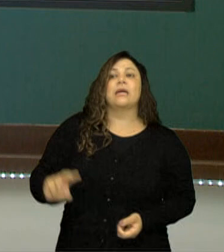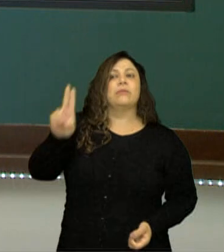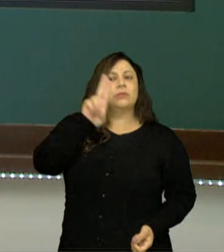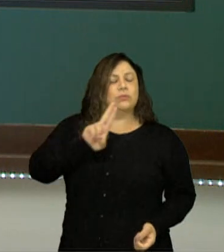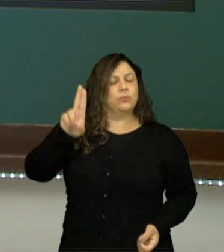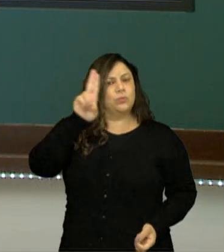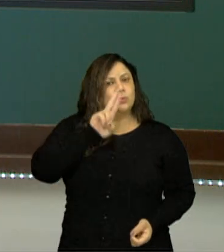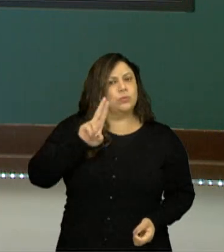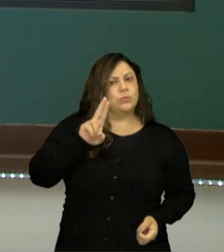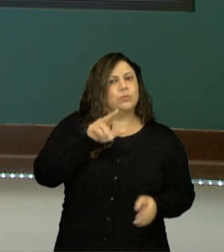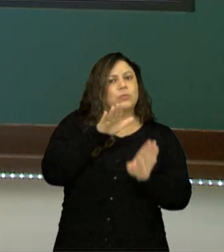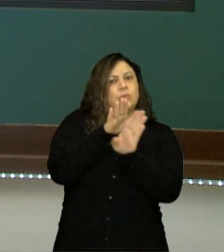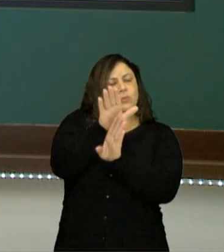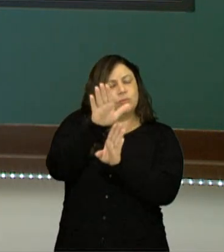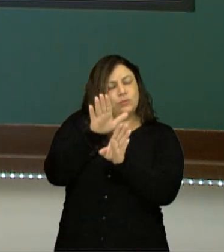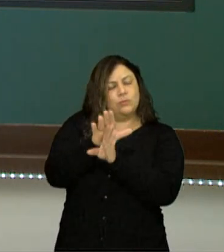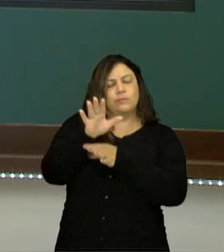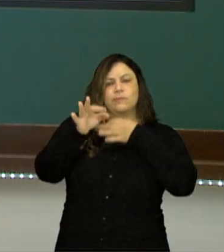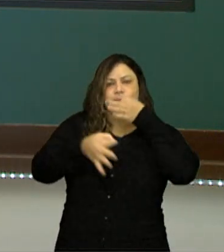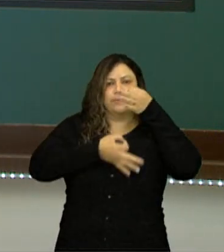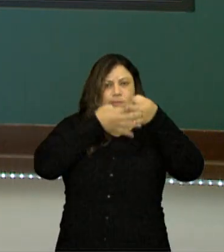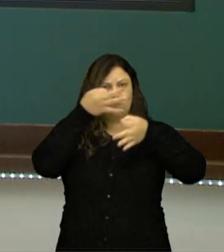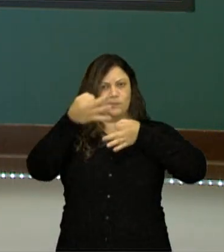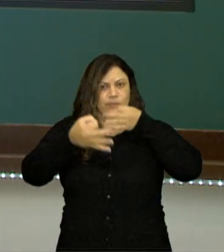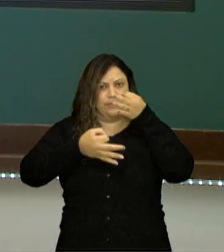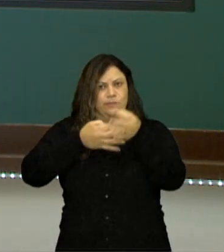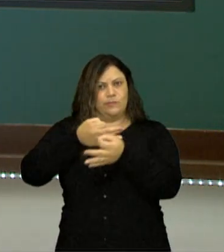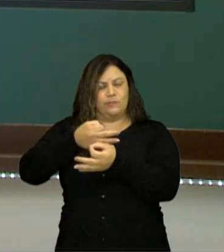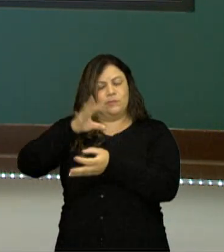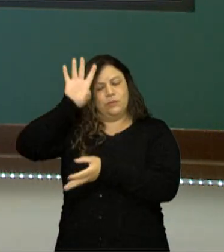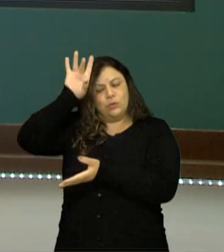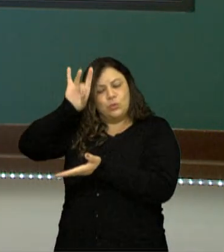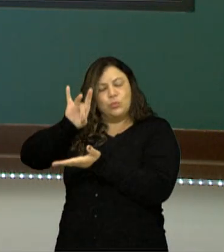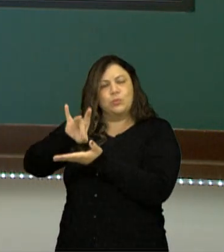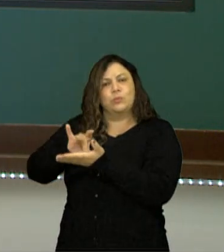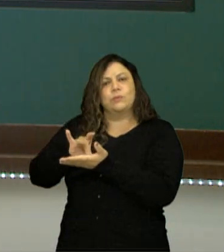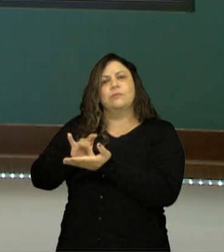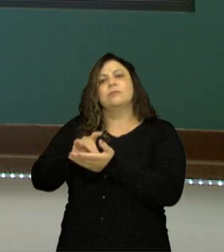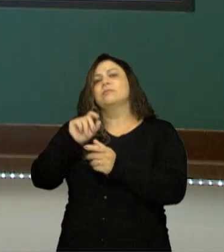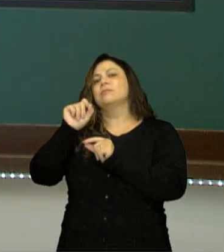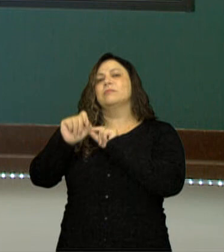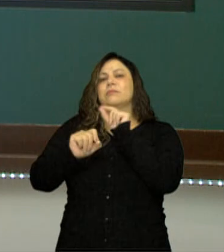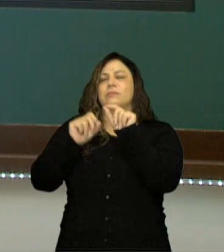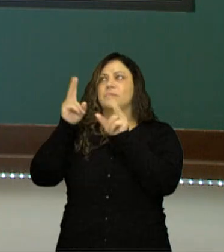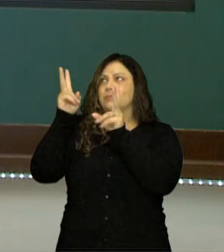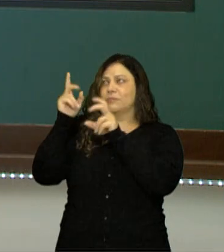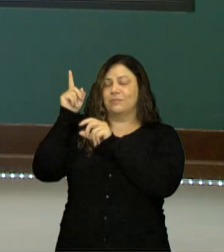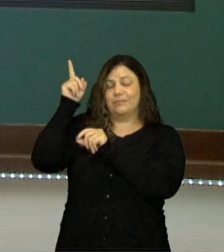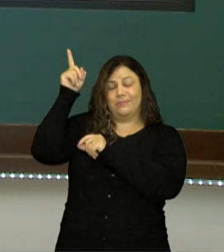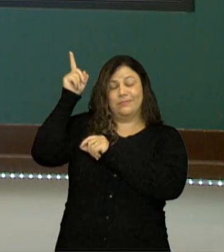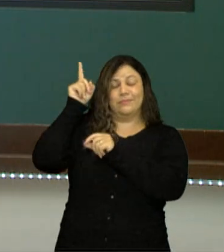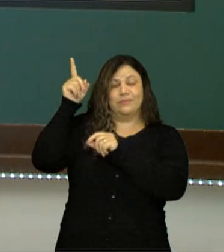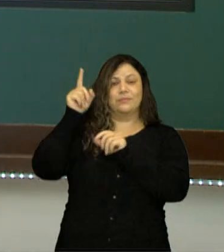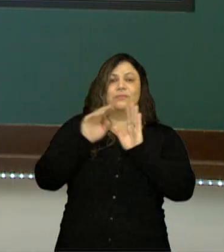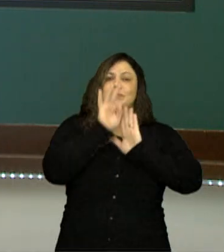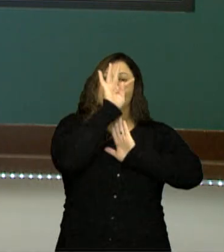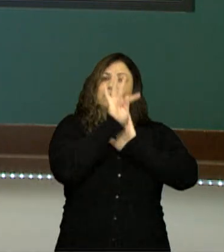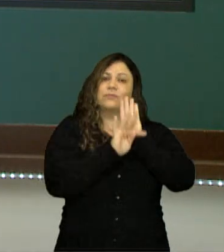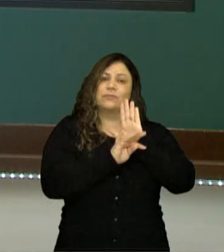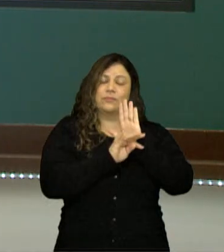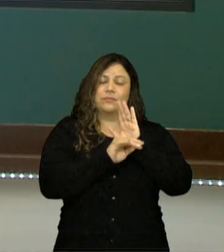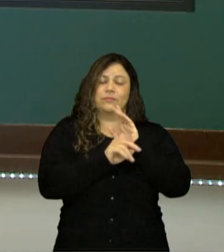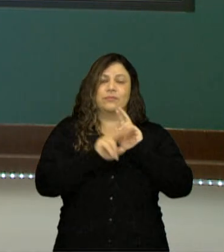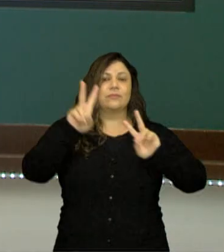argumento, ele se apoia em algumas evidências. E essa evidência está nessa outra parte do texto aqui, em que ele cita um